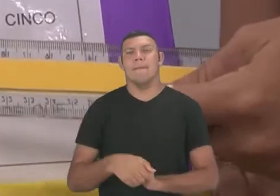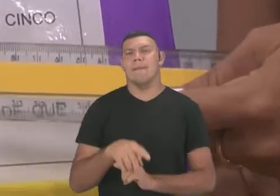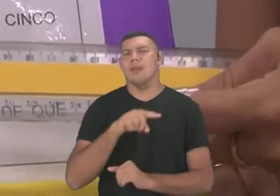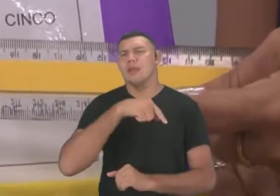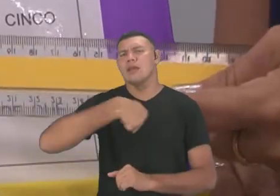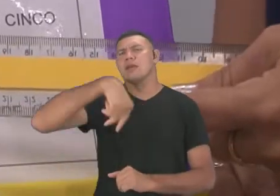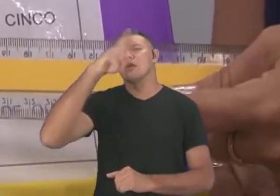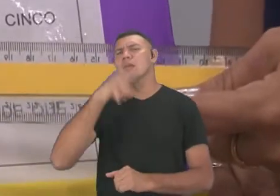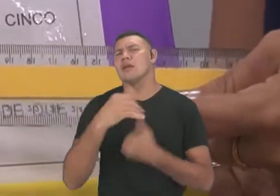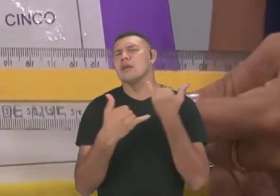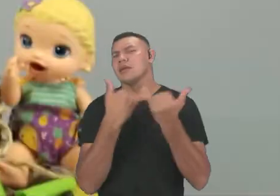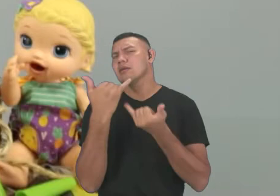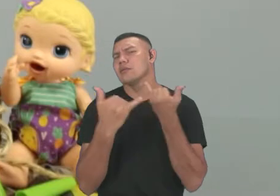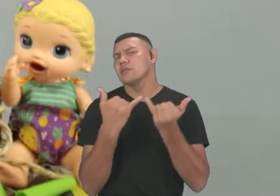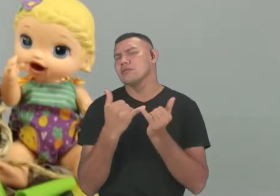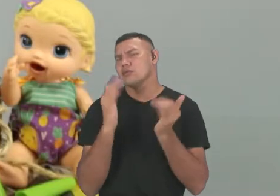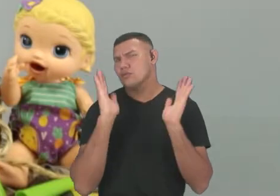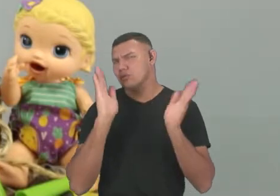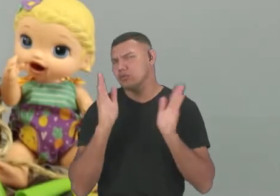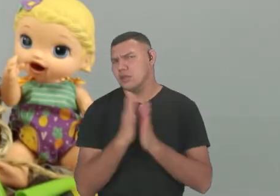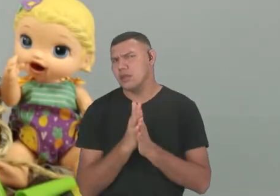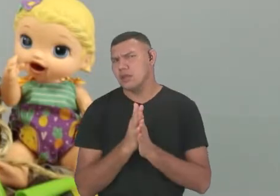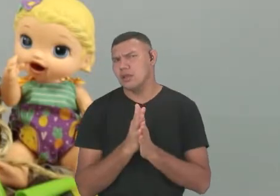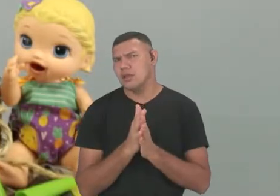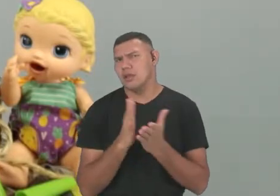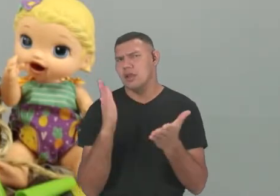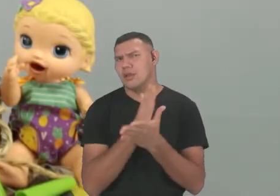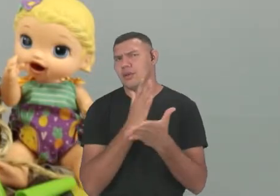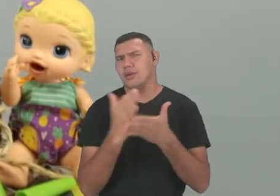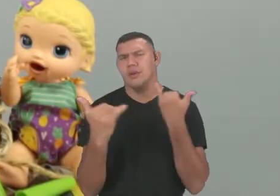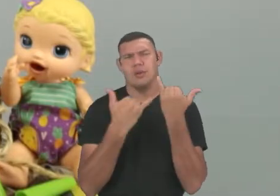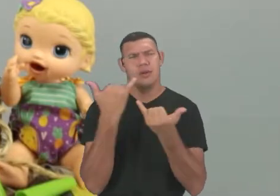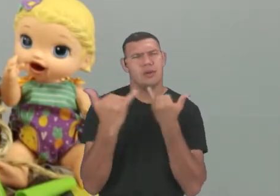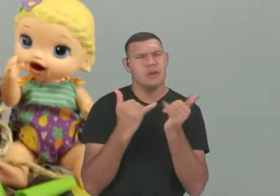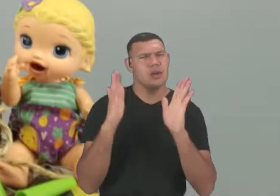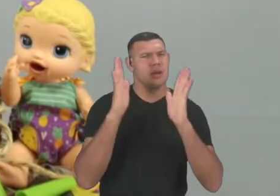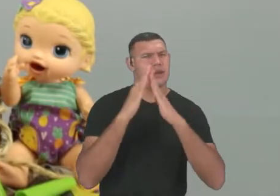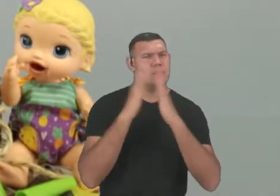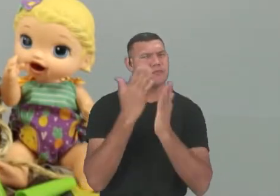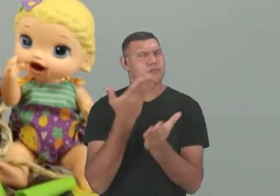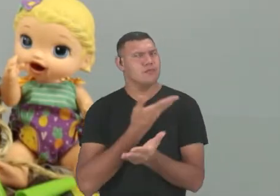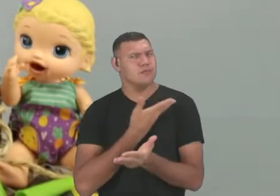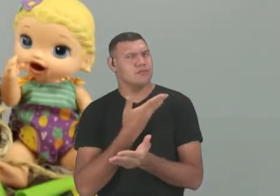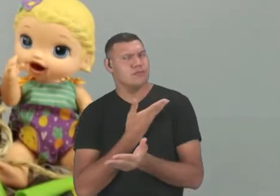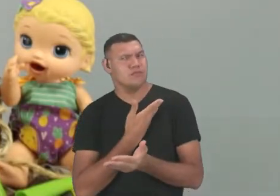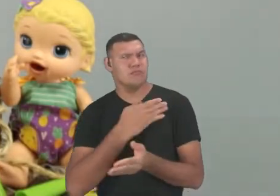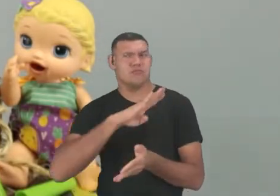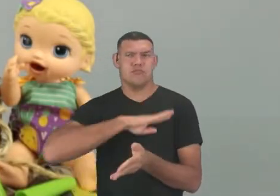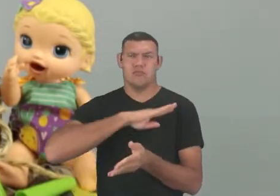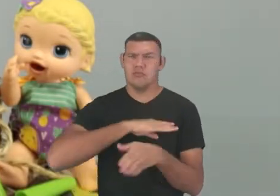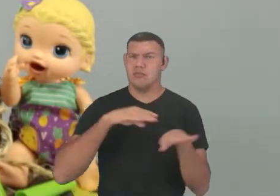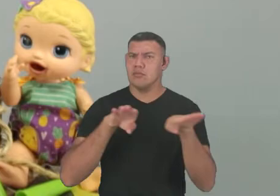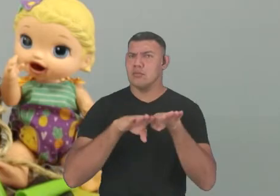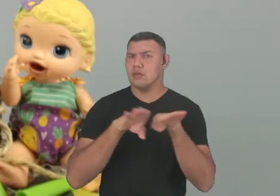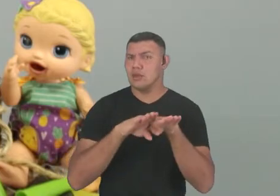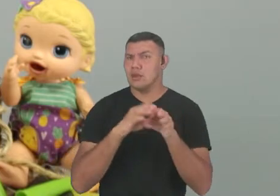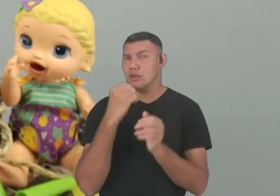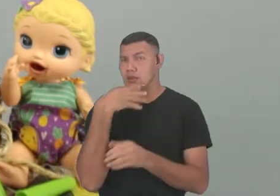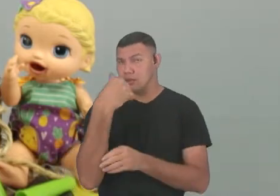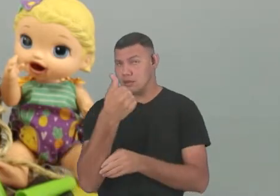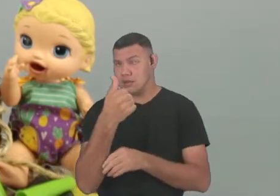brincou assim? Vocês já brincaram com algumas dessas brincadeiras em casa, com os colegas, com os amigos? Muito bem.